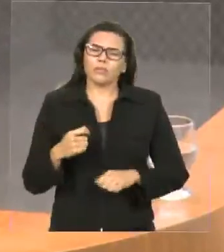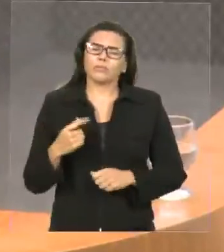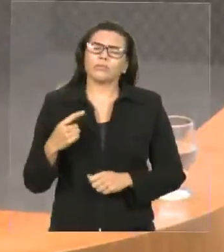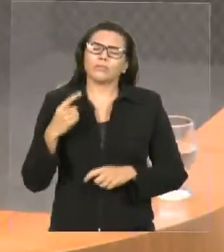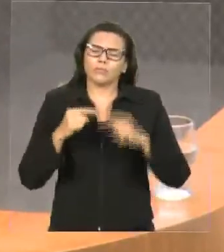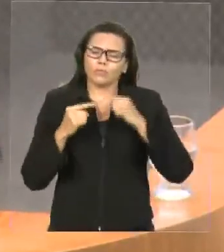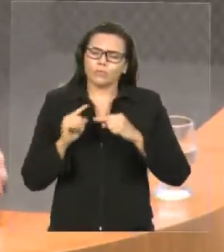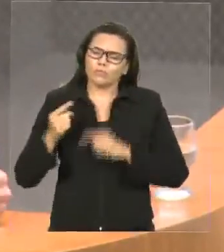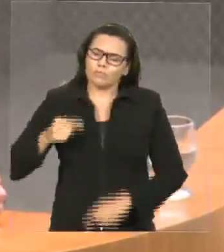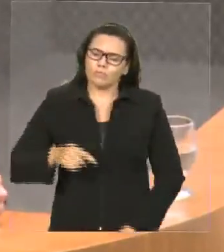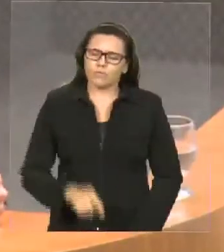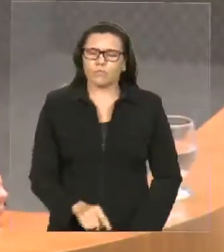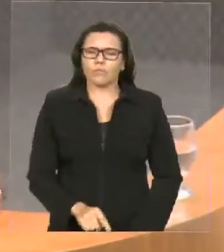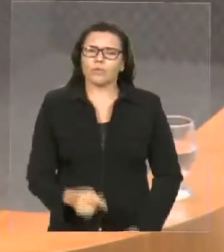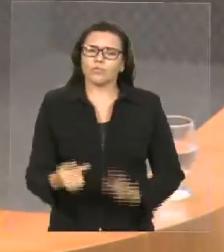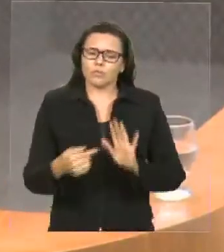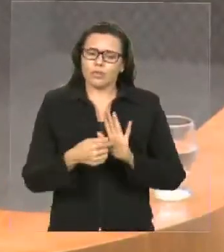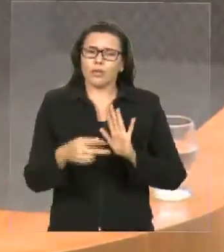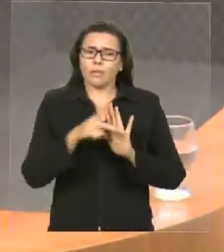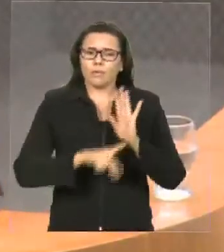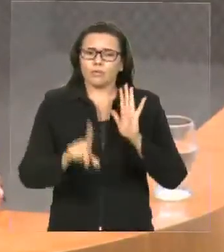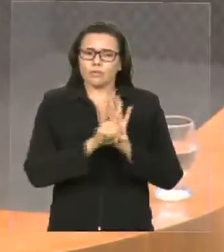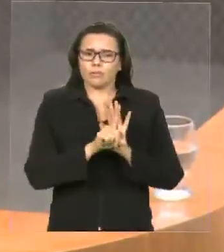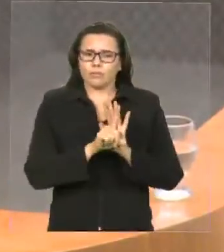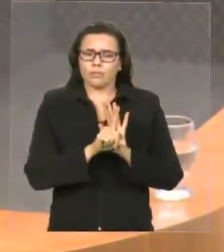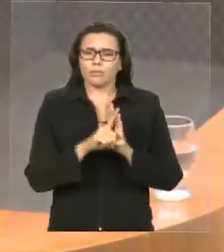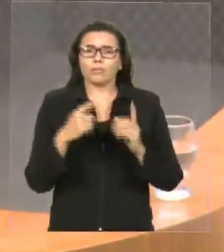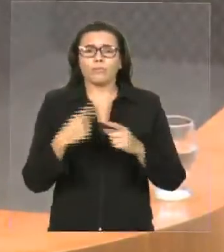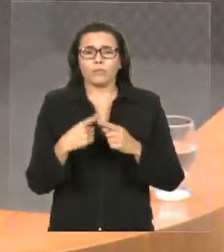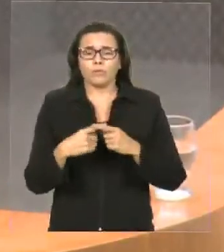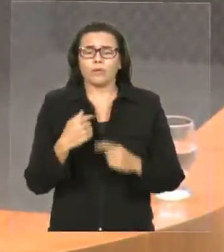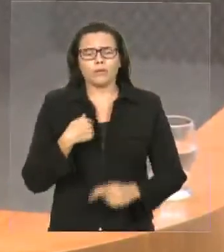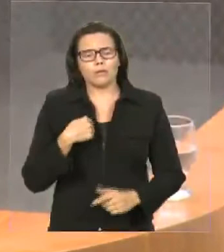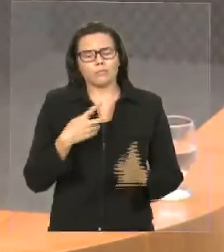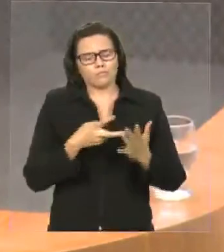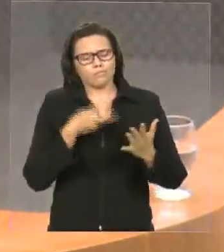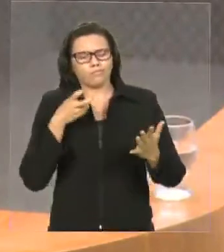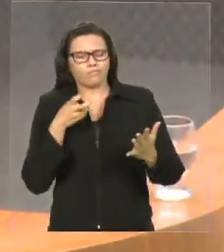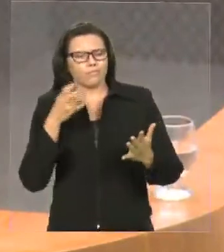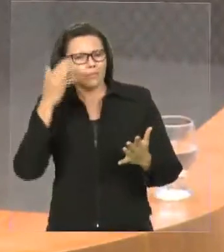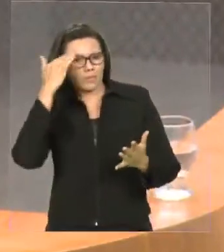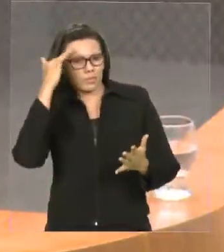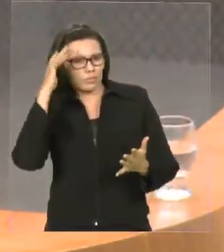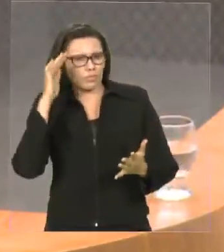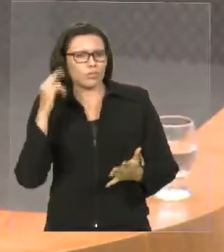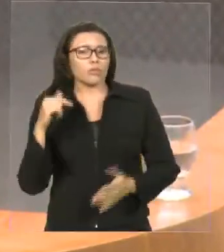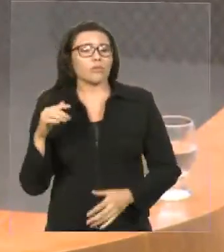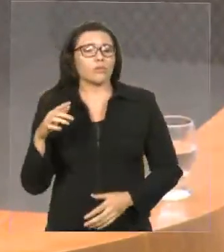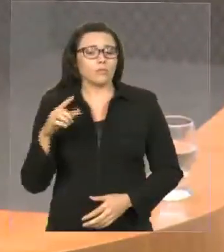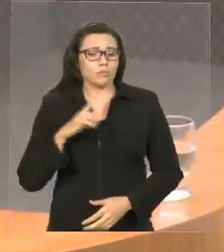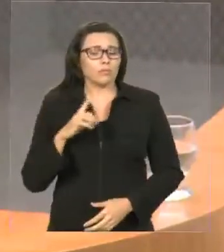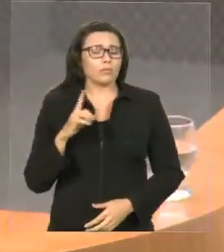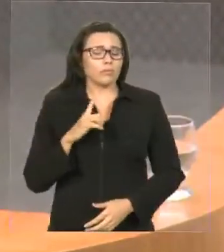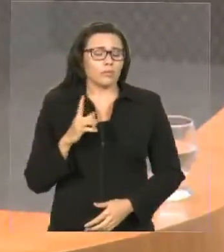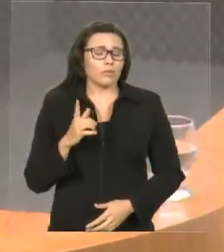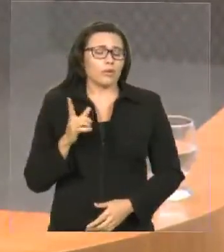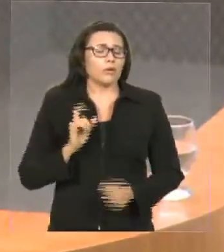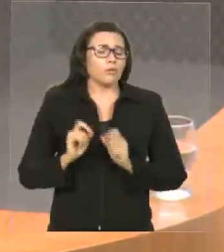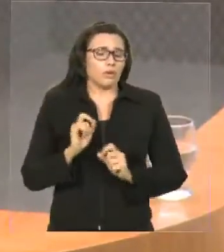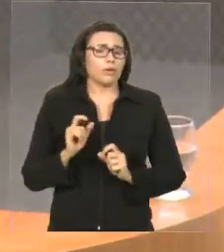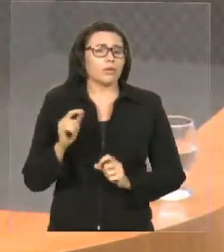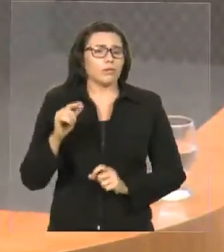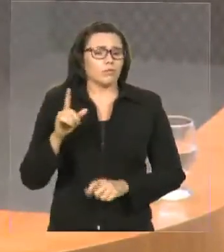assunto, esse projeto de lei, porque nós entendemos que vivemos agora um momento no Brasil, um momento